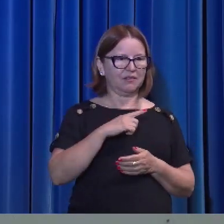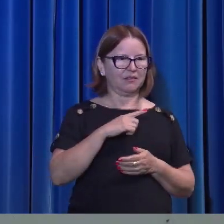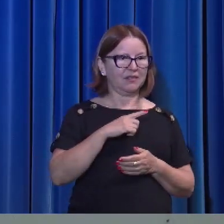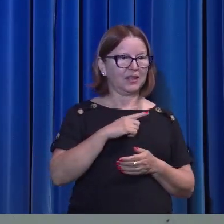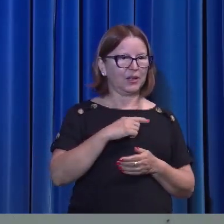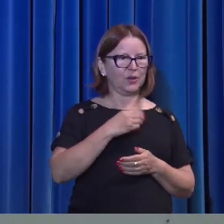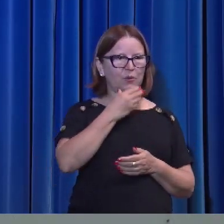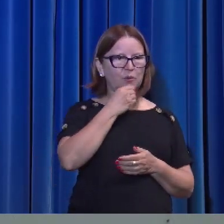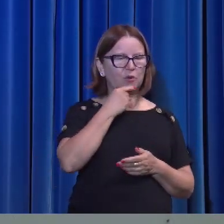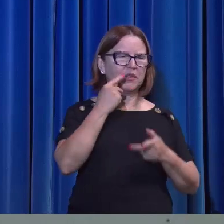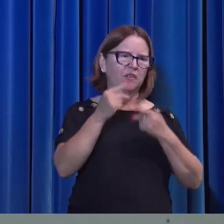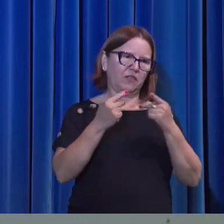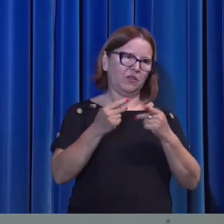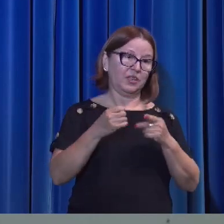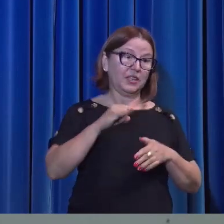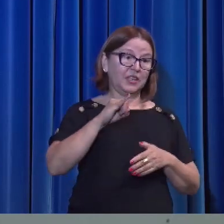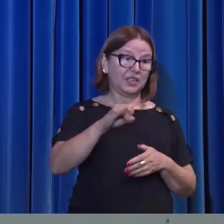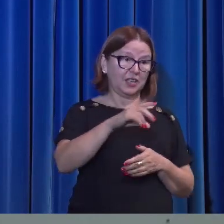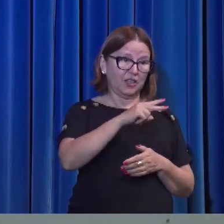que você está lendo.